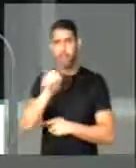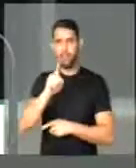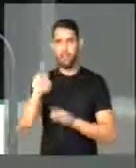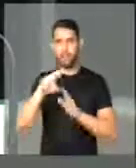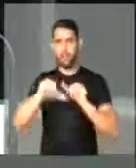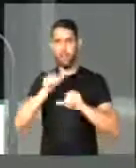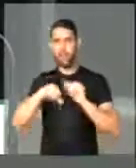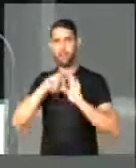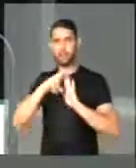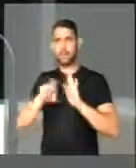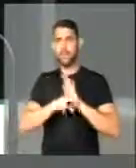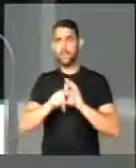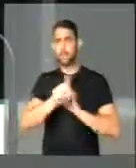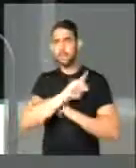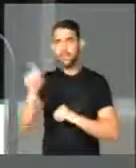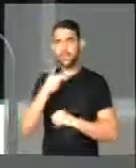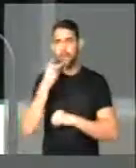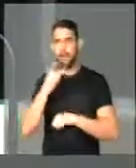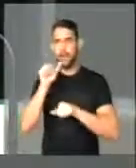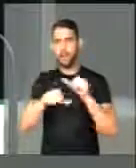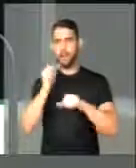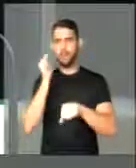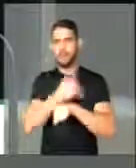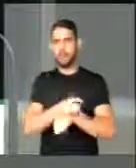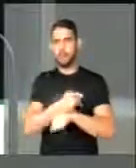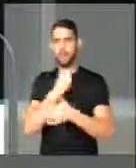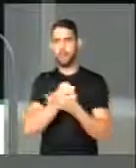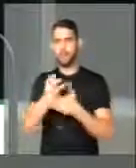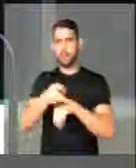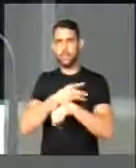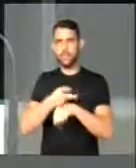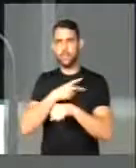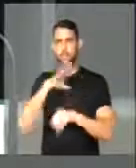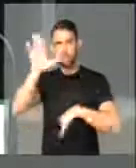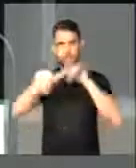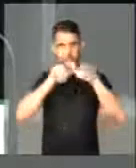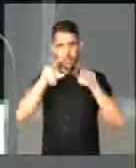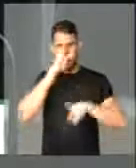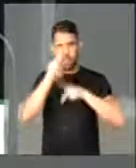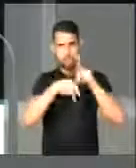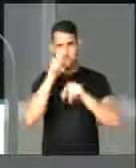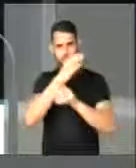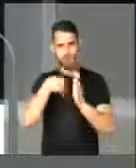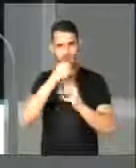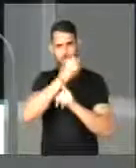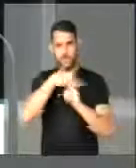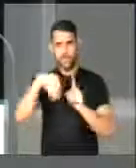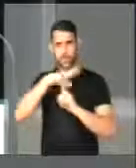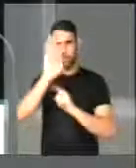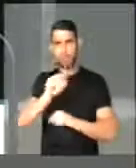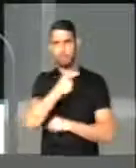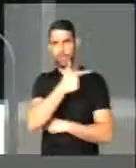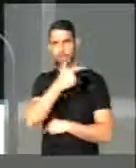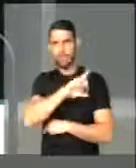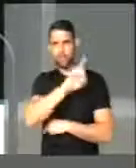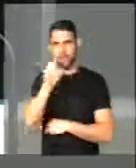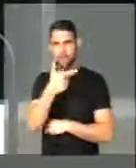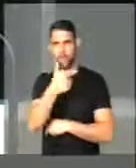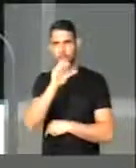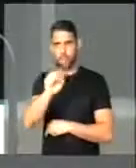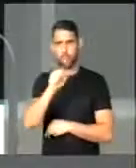trabalhista, à reforma previdenciária e à terceirização, fazendo o chamamento a toda a sociedade para no dia 28